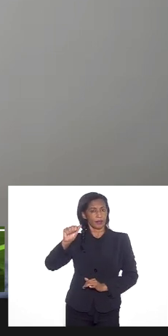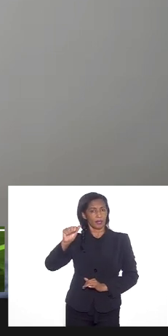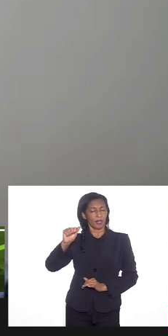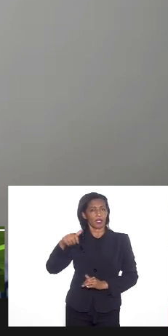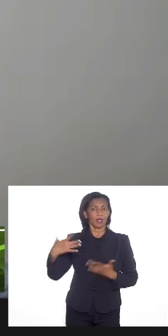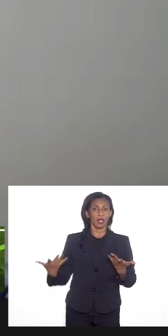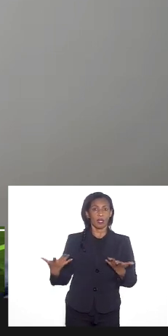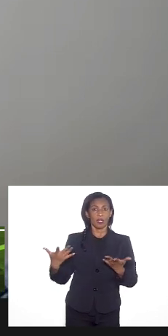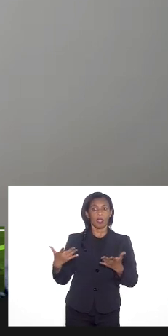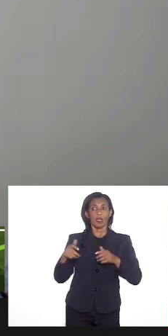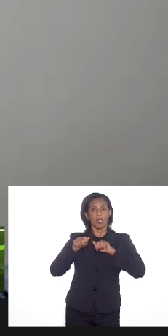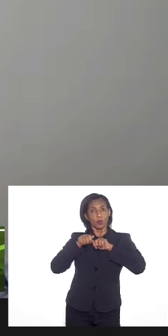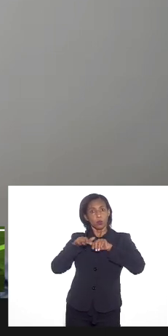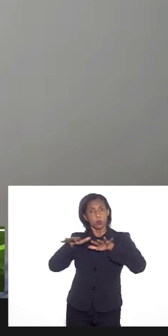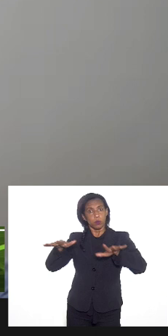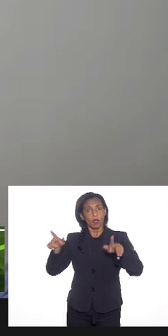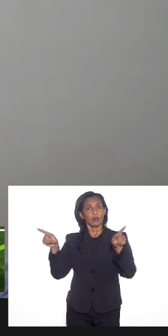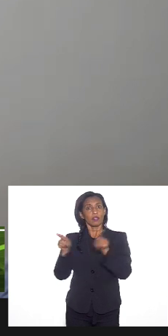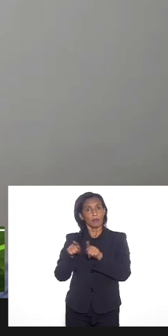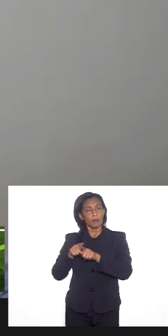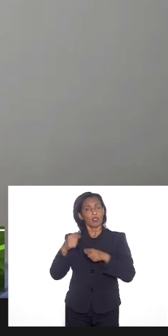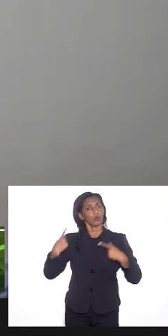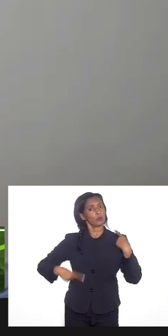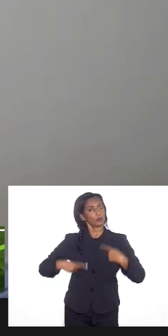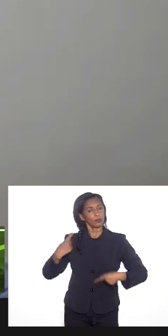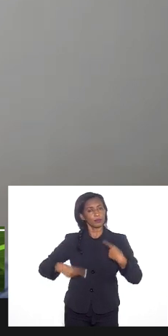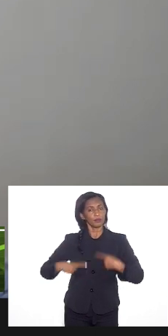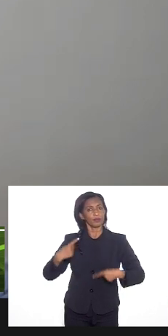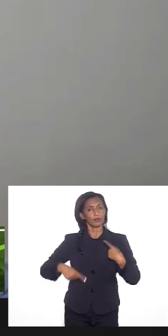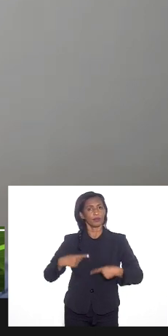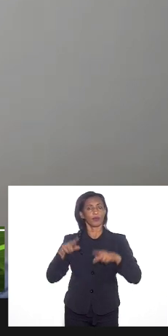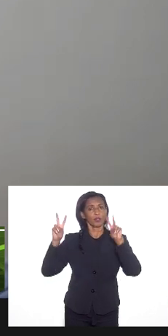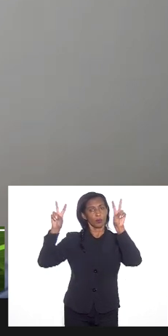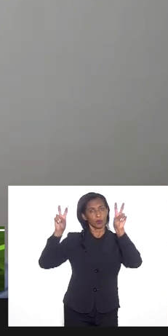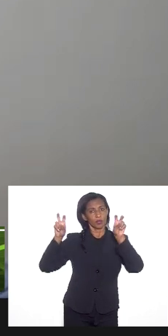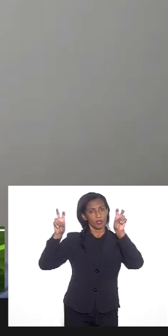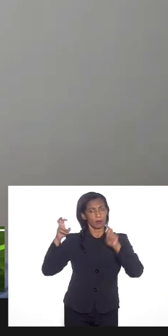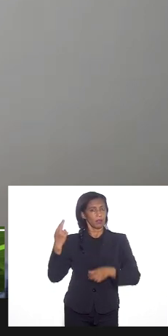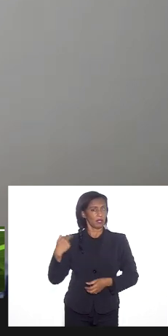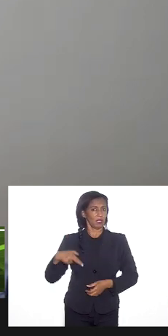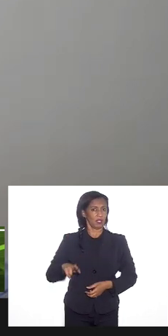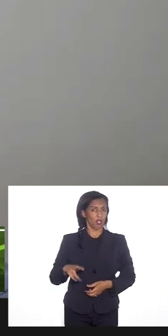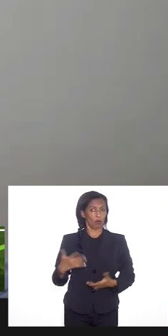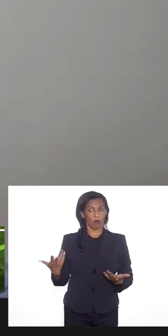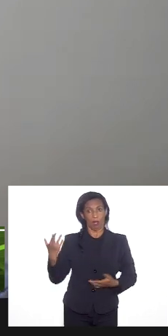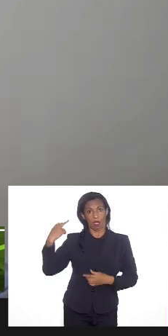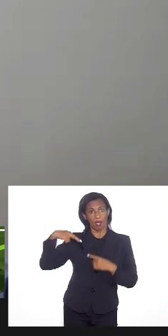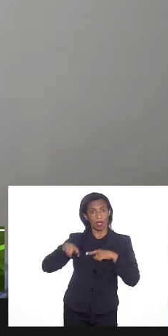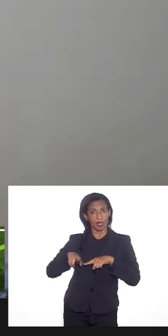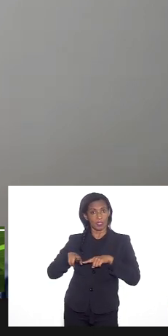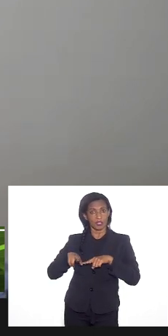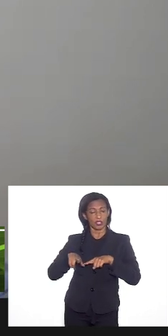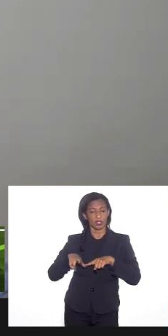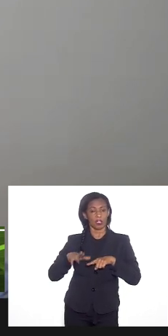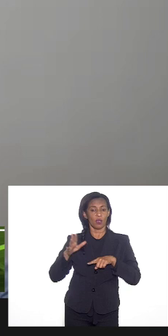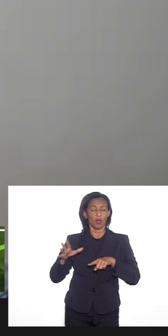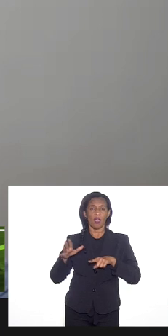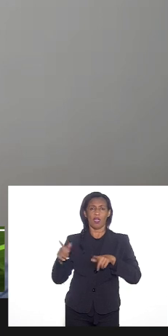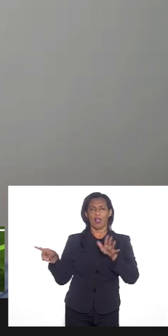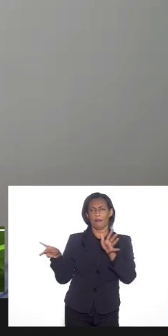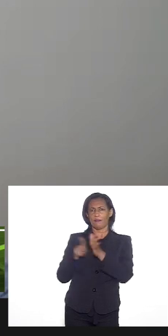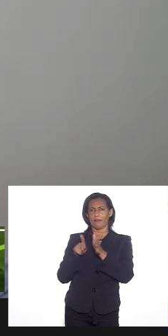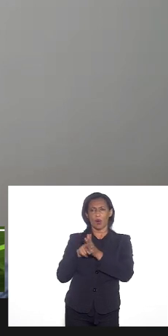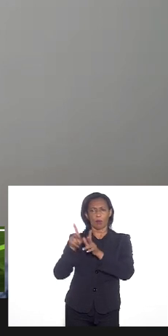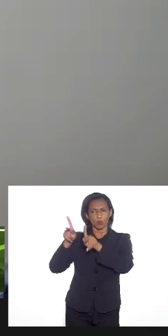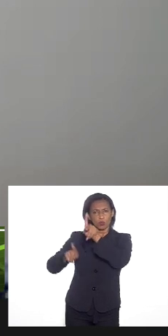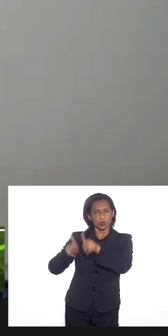abrange também o debate sobre os temas da religião que afinal de contas a religião integra o acervo cultural dos